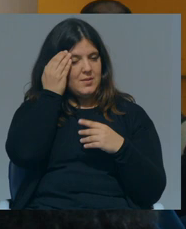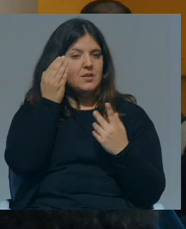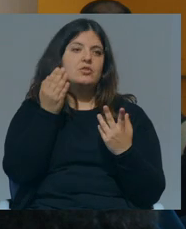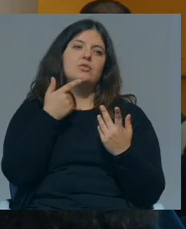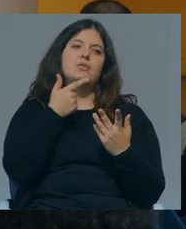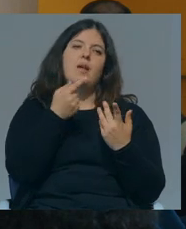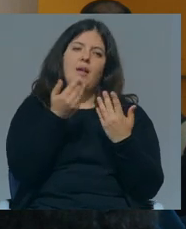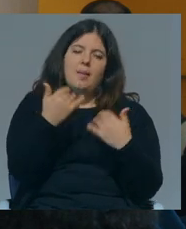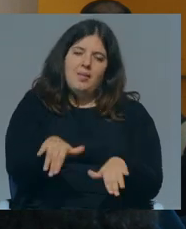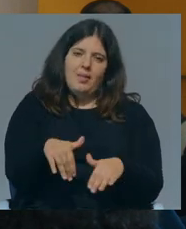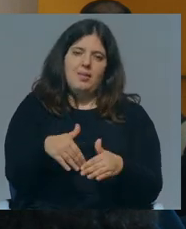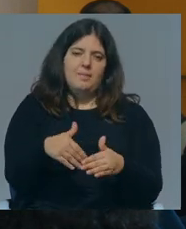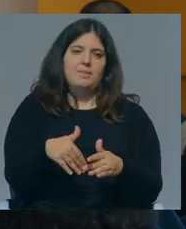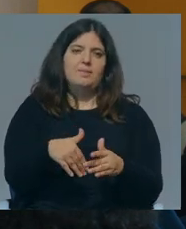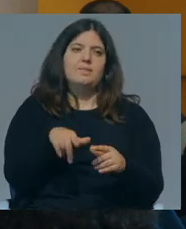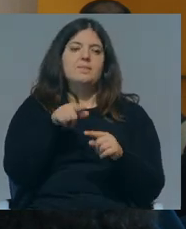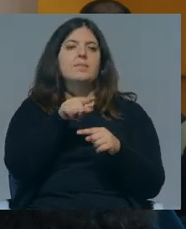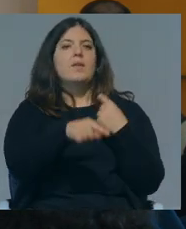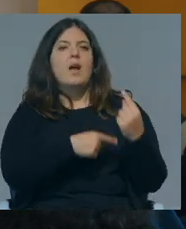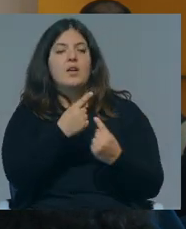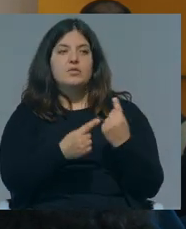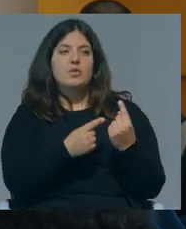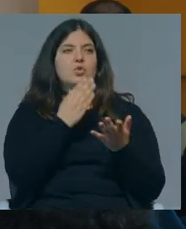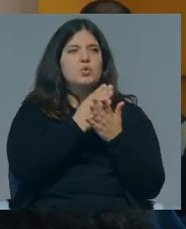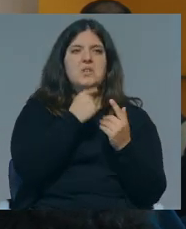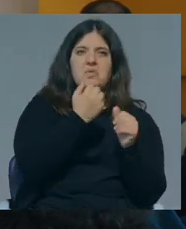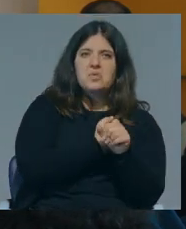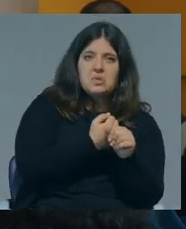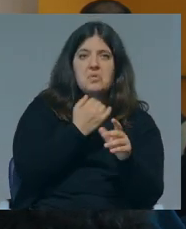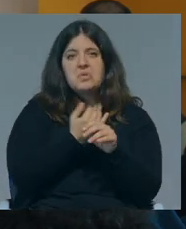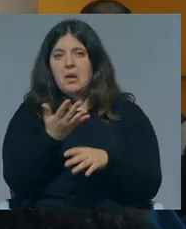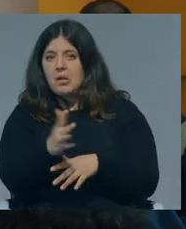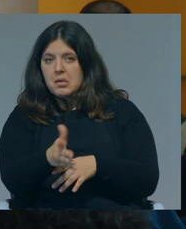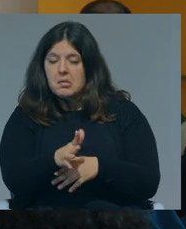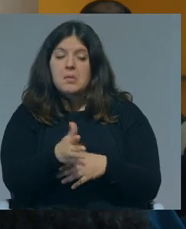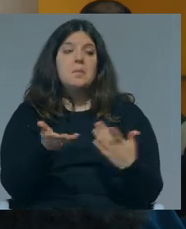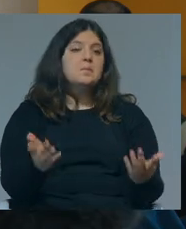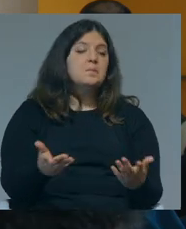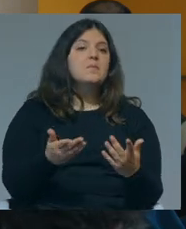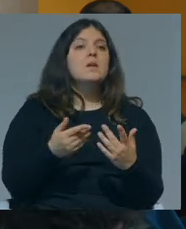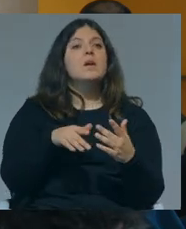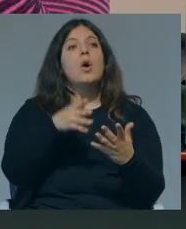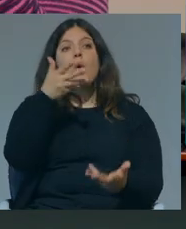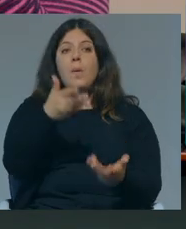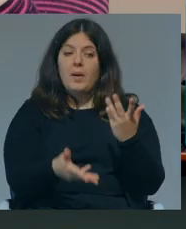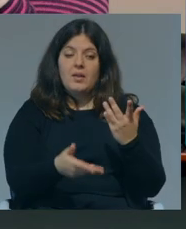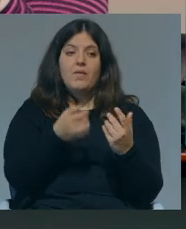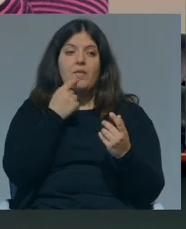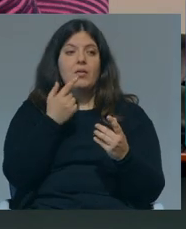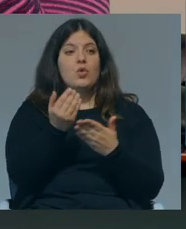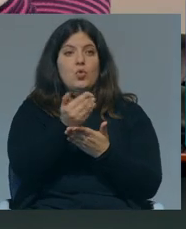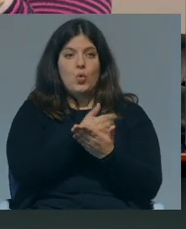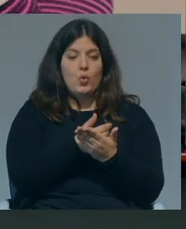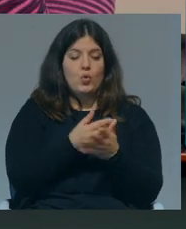é bastante limitada, de que isso, umas vezes já os estudos dizem que funciona, dizem que funciona assim e assim, comparativamente a colocar os